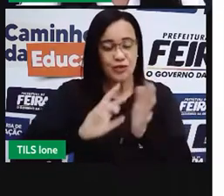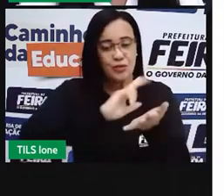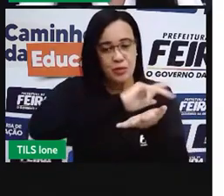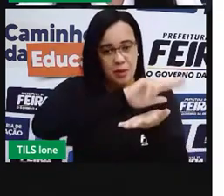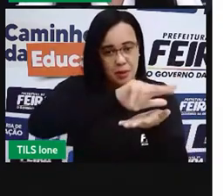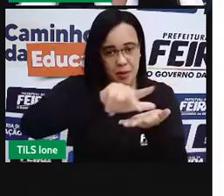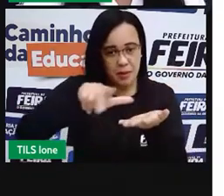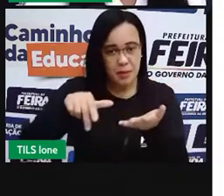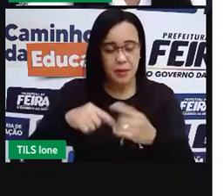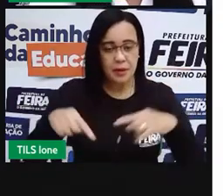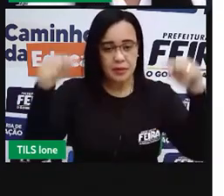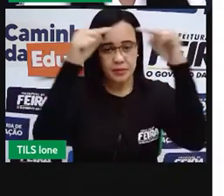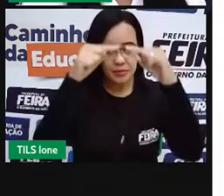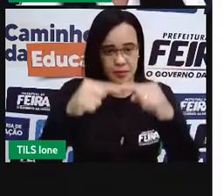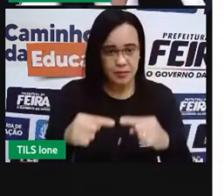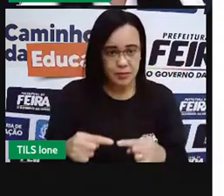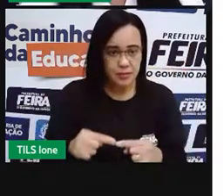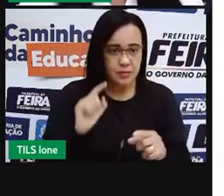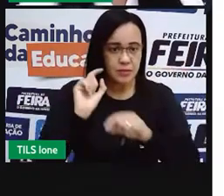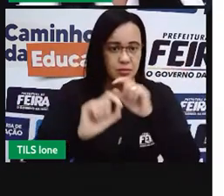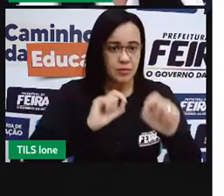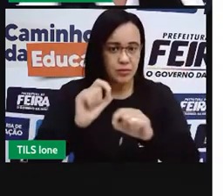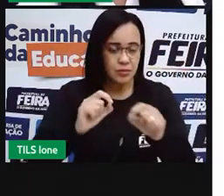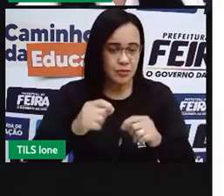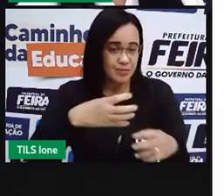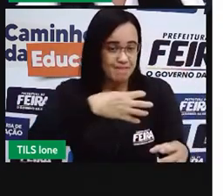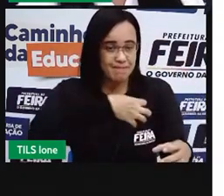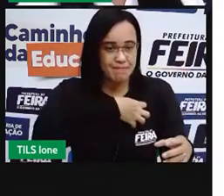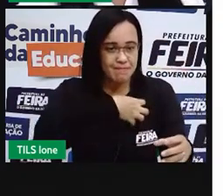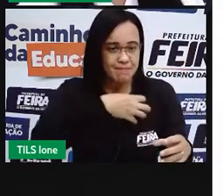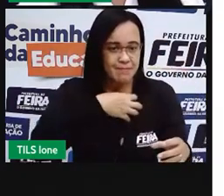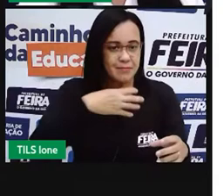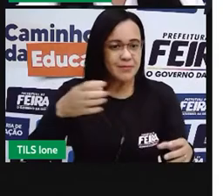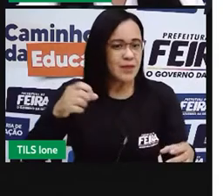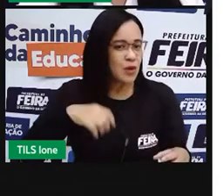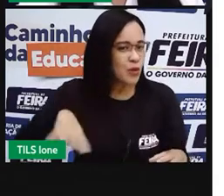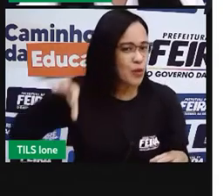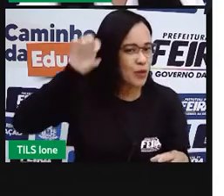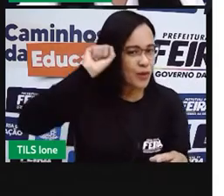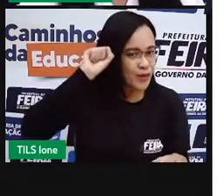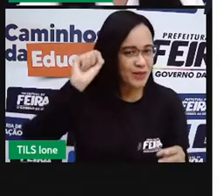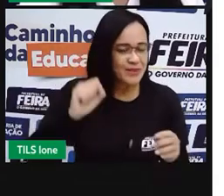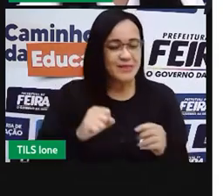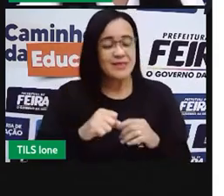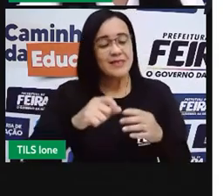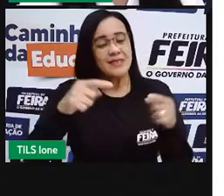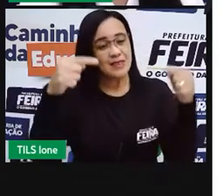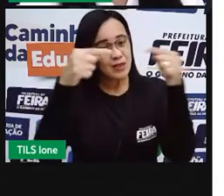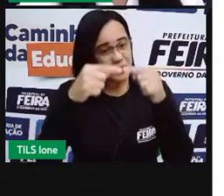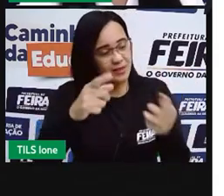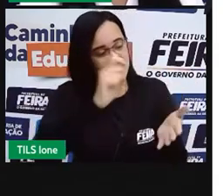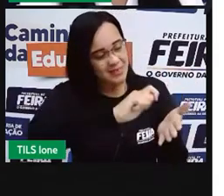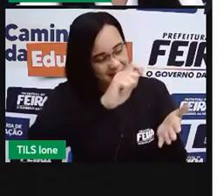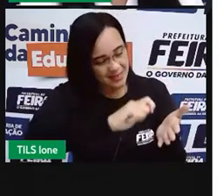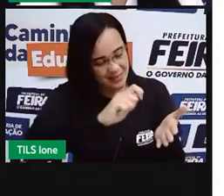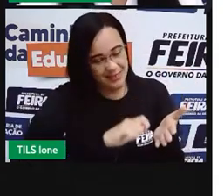relacionar esse tema sonoro com sua representação escrita. Tá certo?